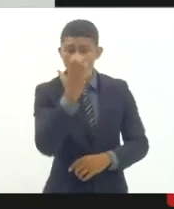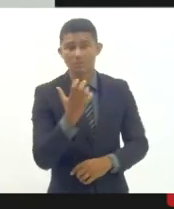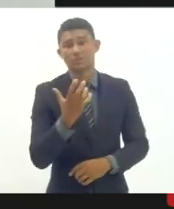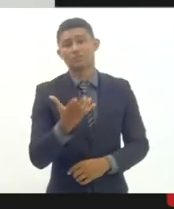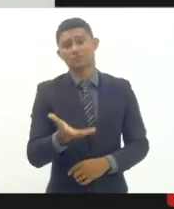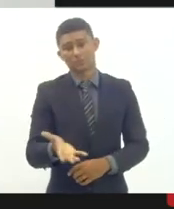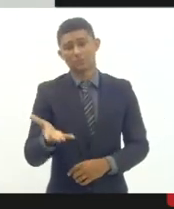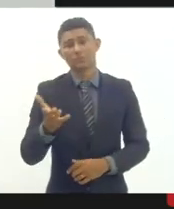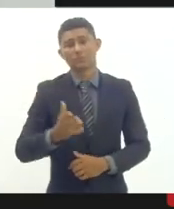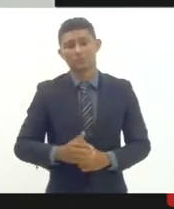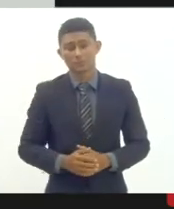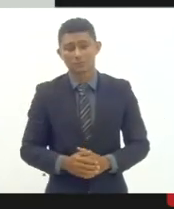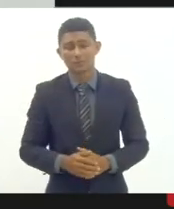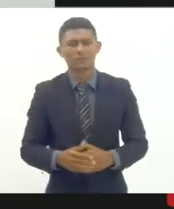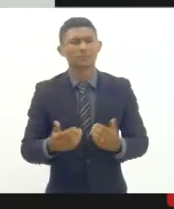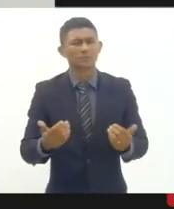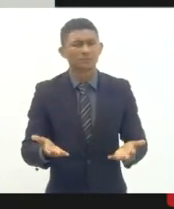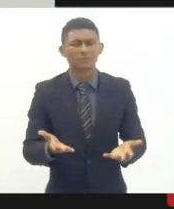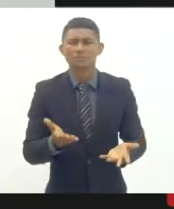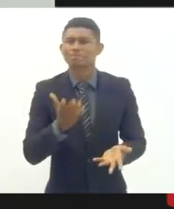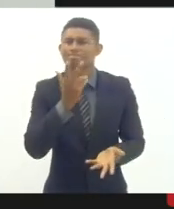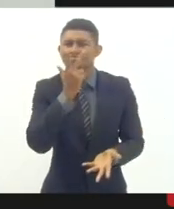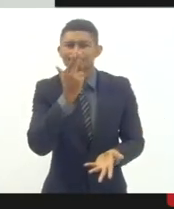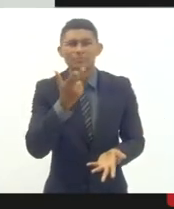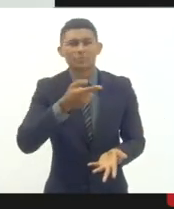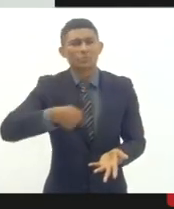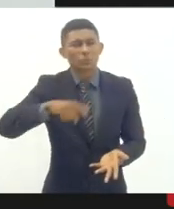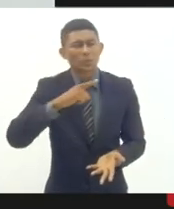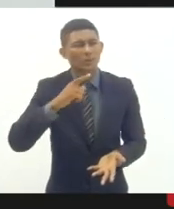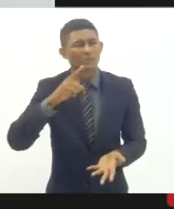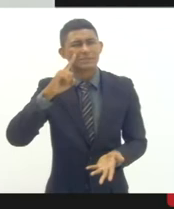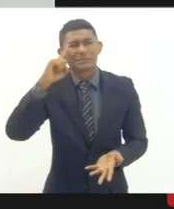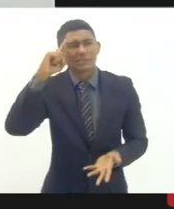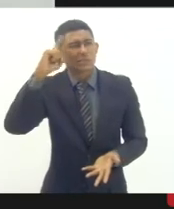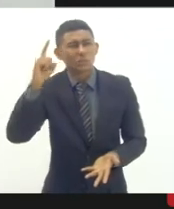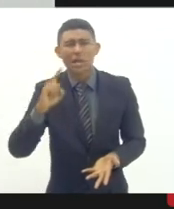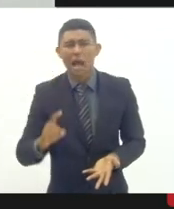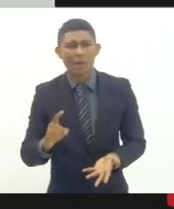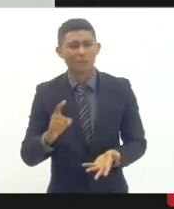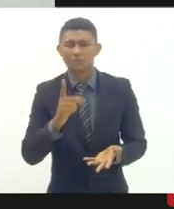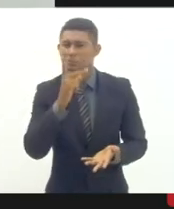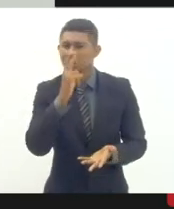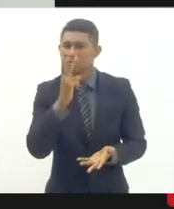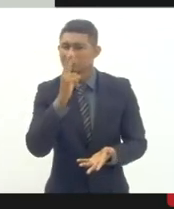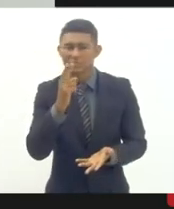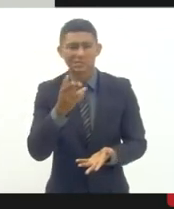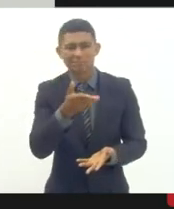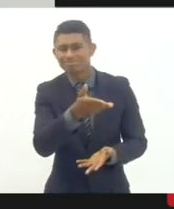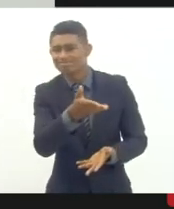estamos entendendo que o regime de colaboração está sendo